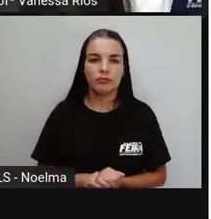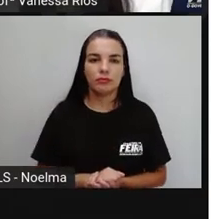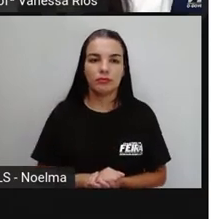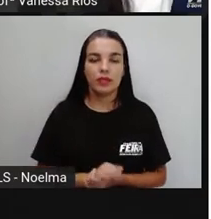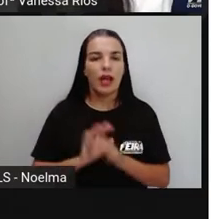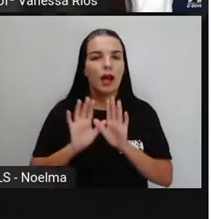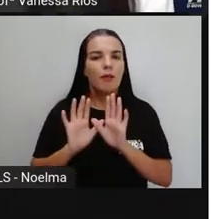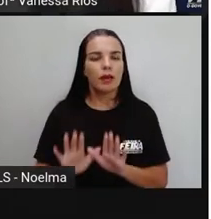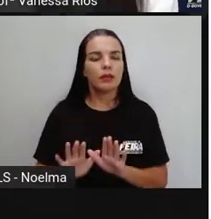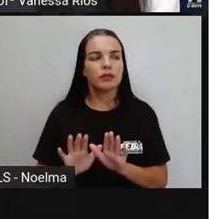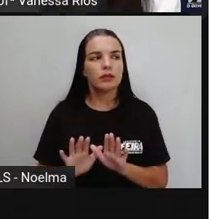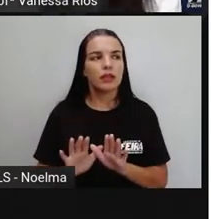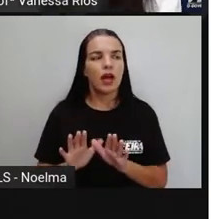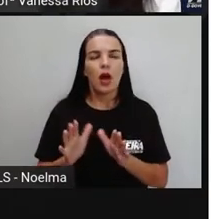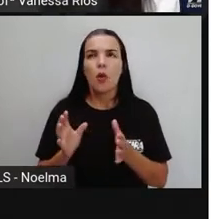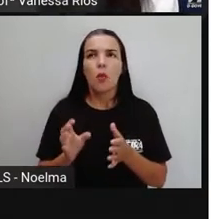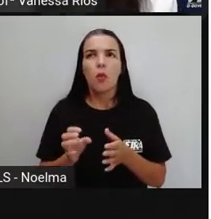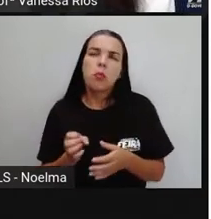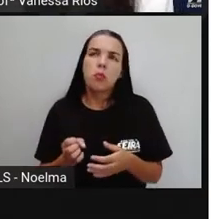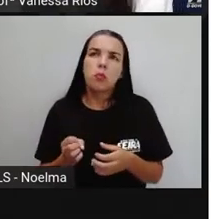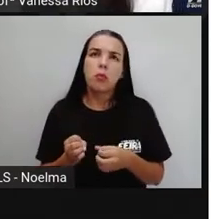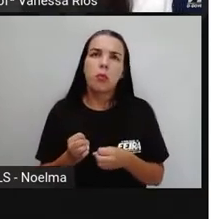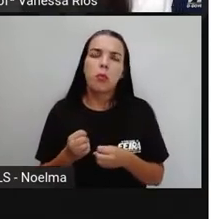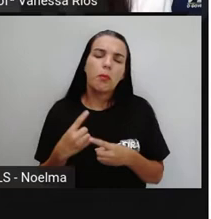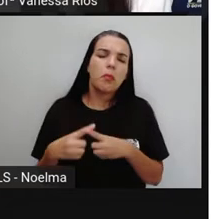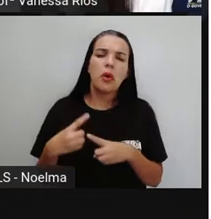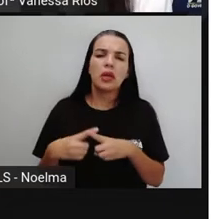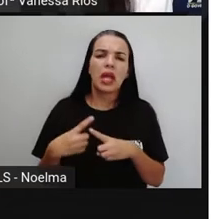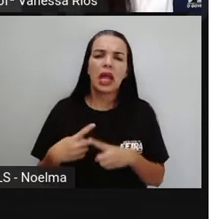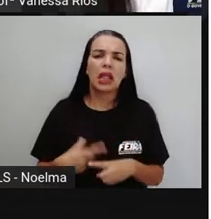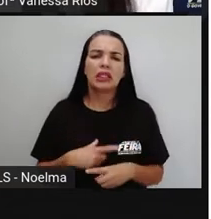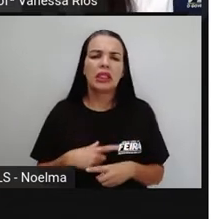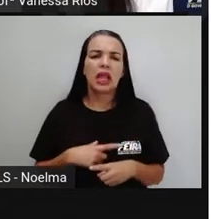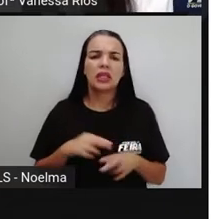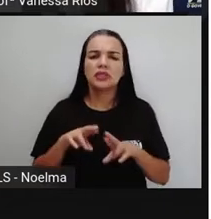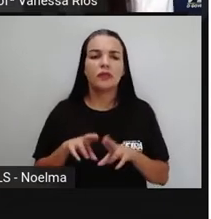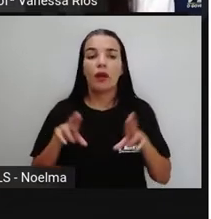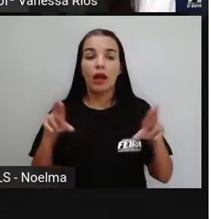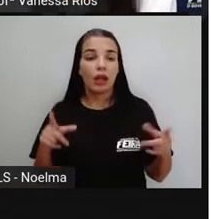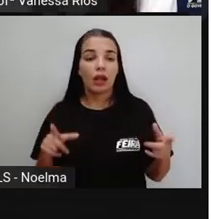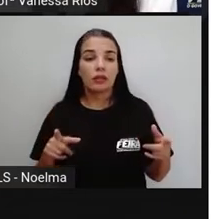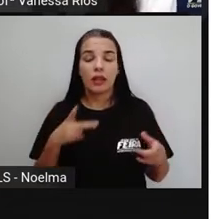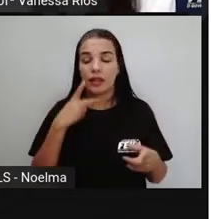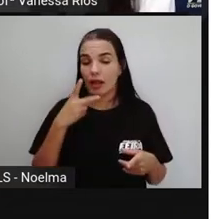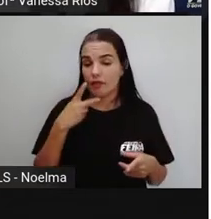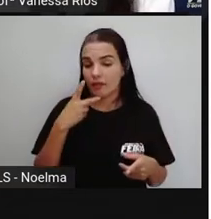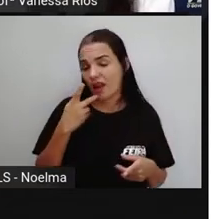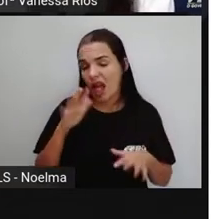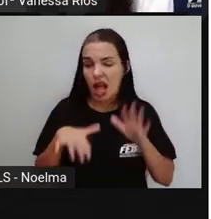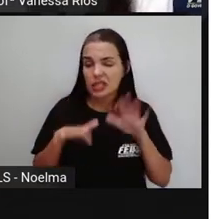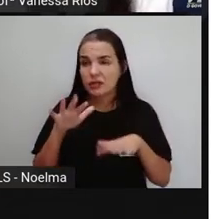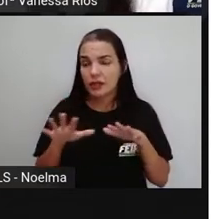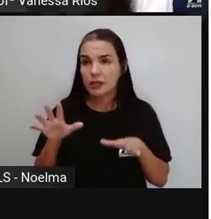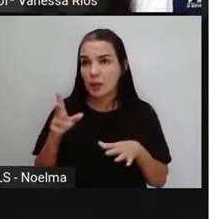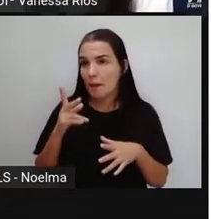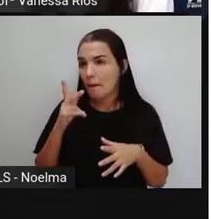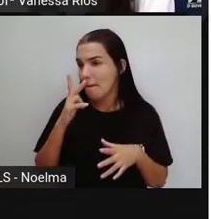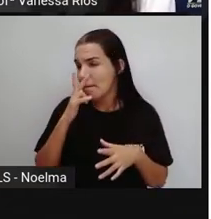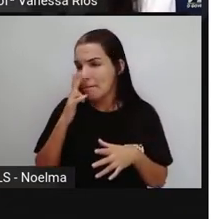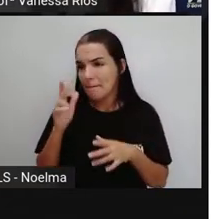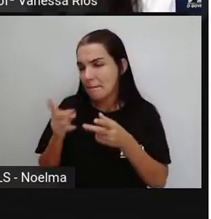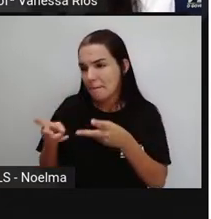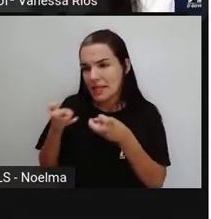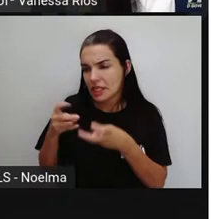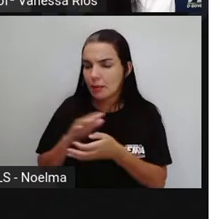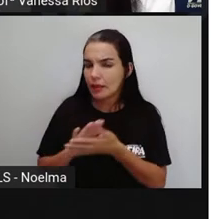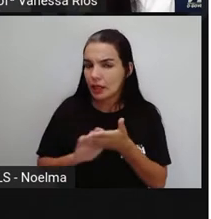Mas aí qual é a utilidade? Por que existe essa diferença, né? Na pronúncia às vezes a gente nem percebe, mas na